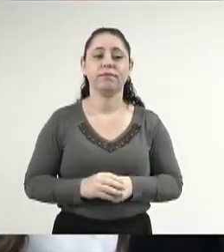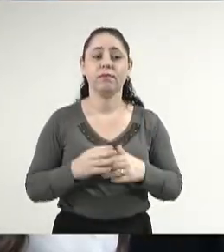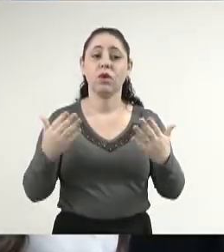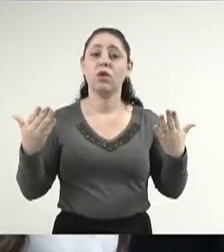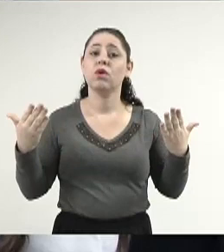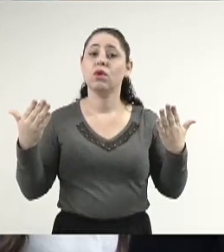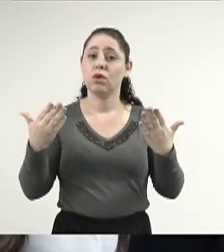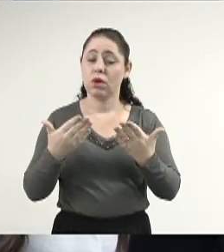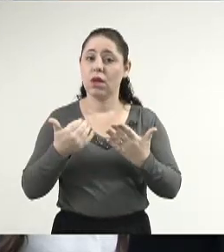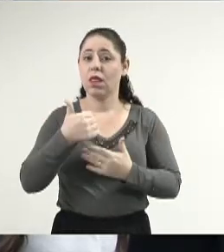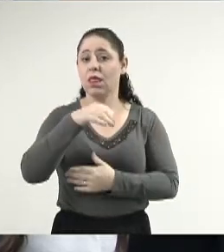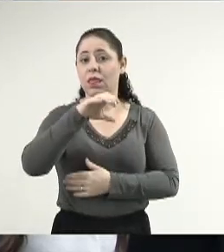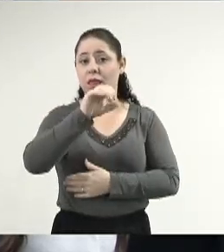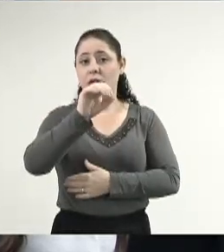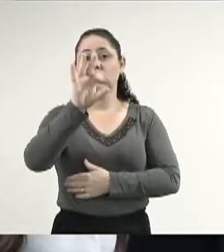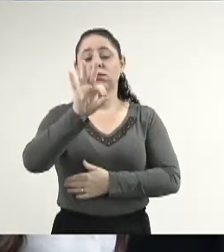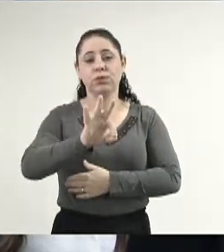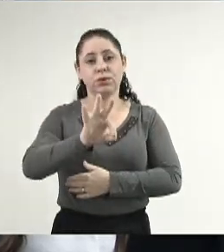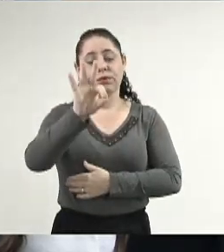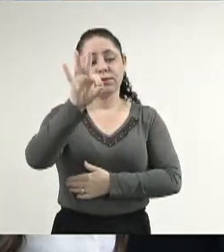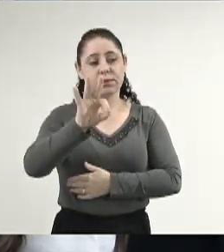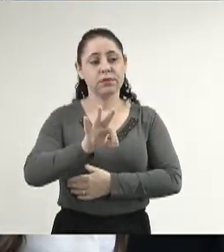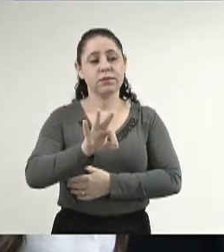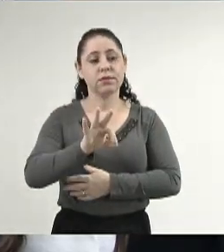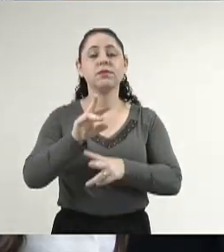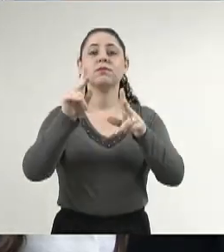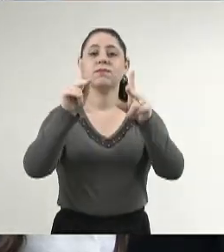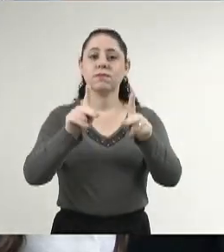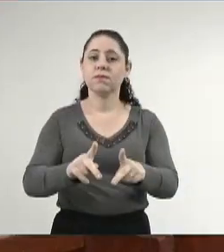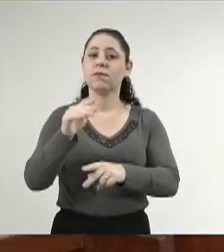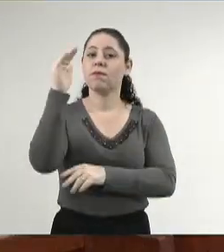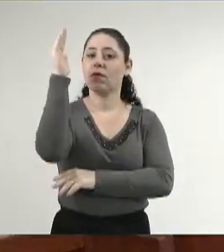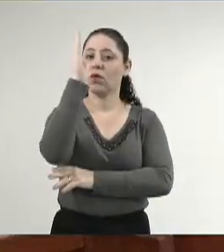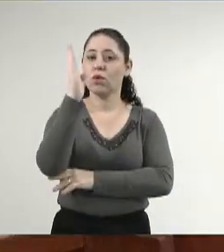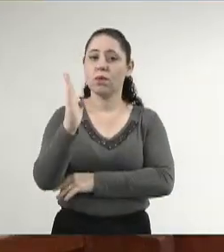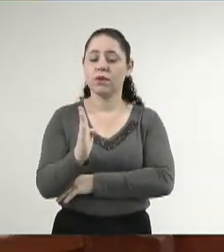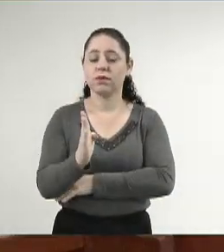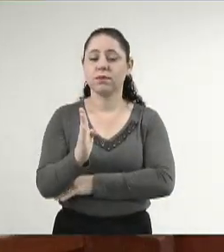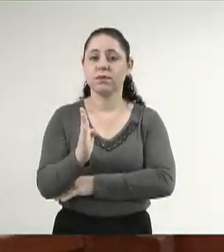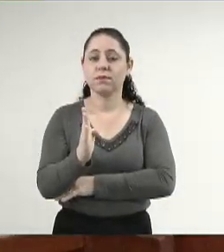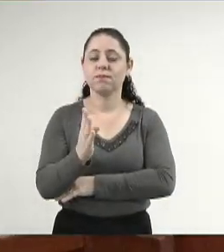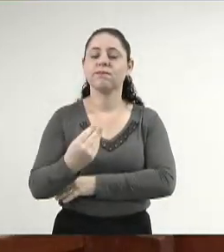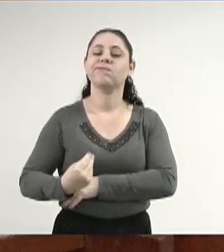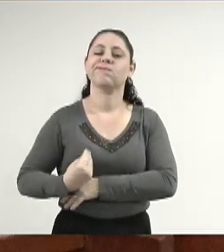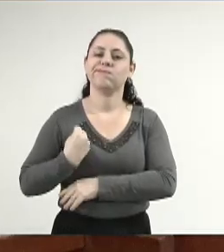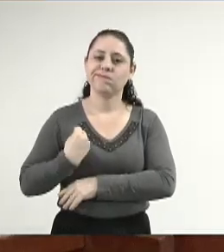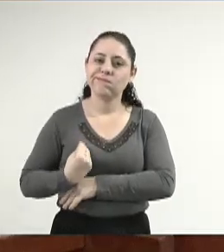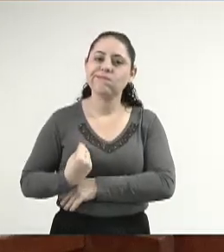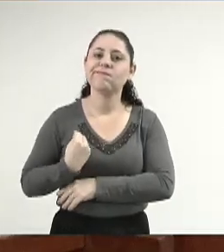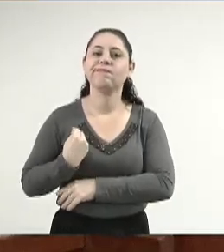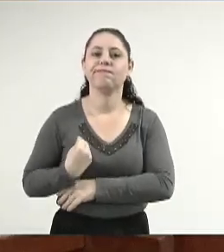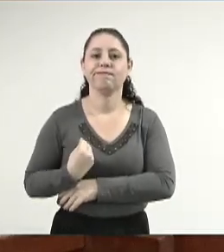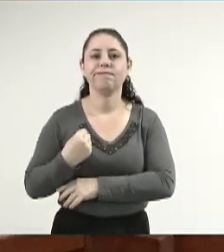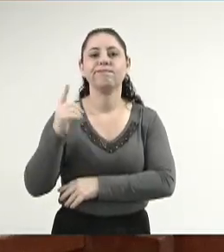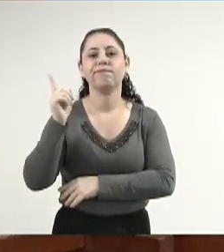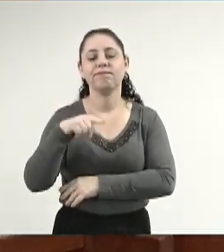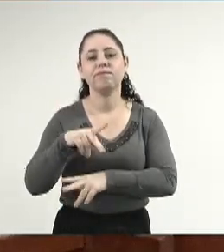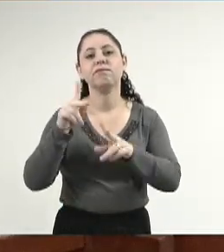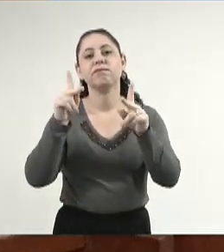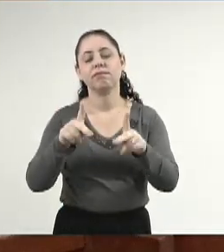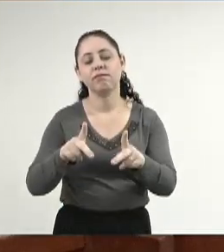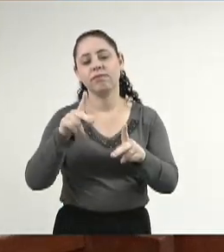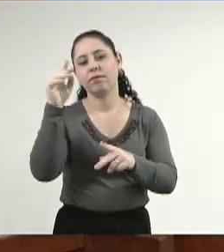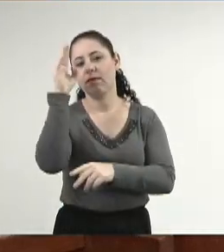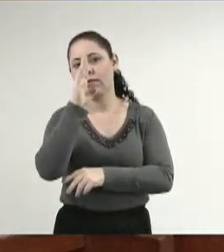hoje, 10% da população faz parte da população